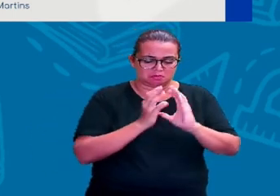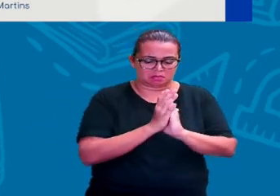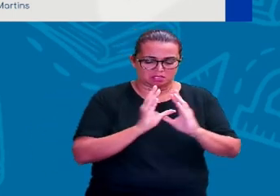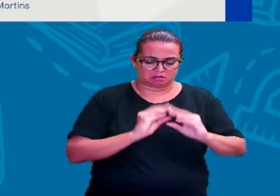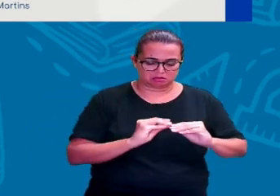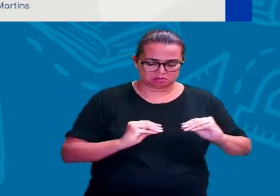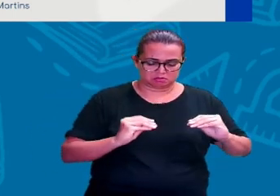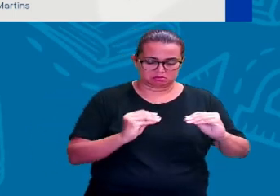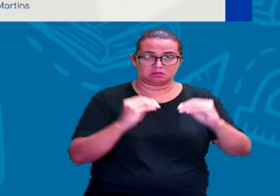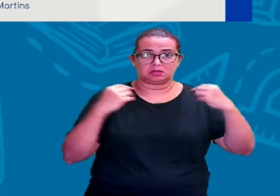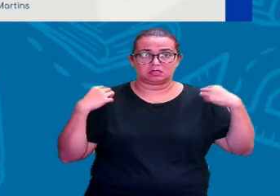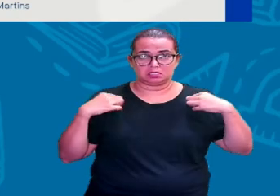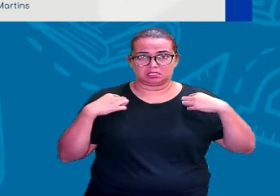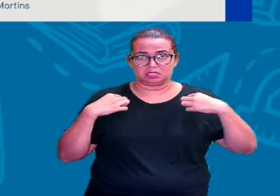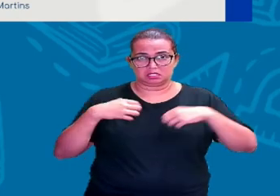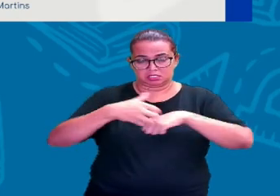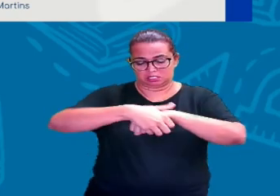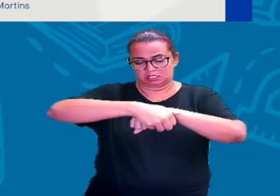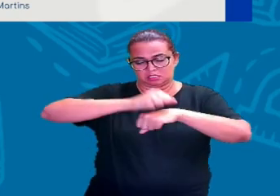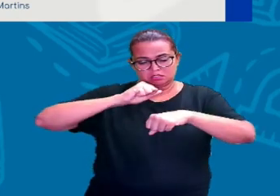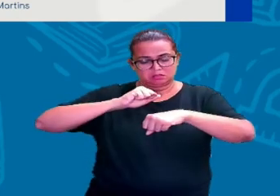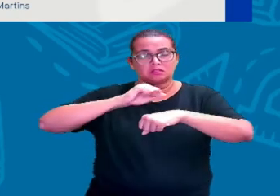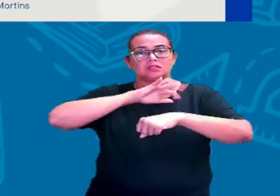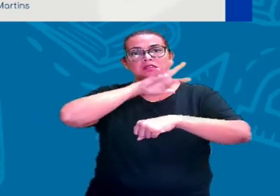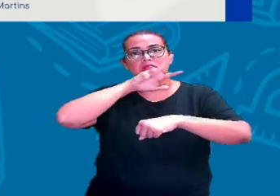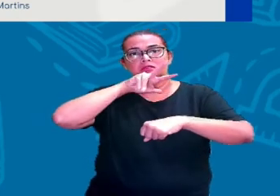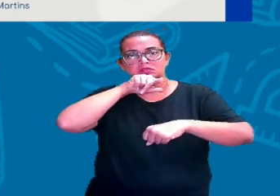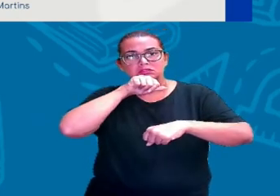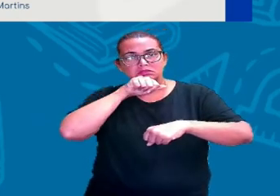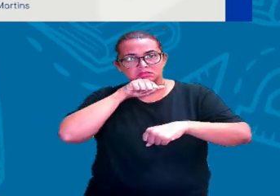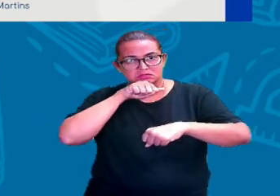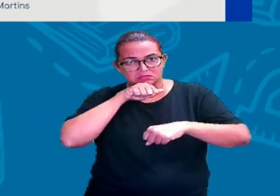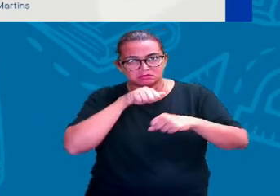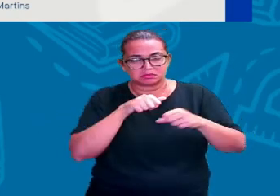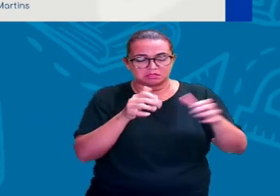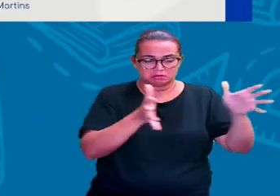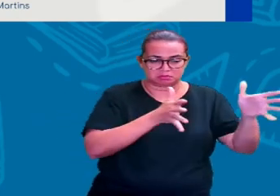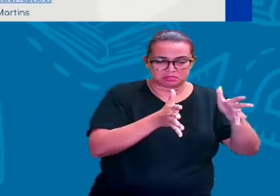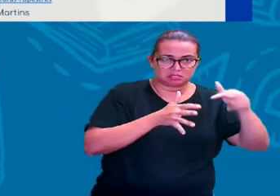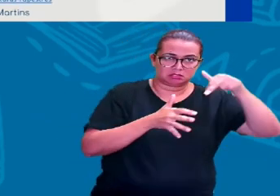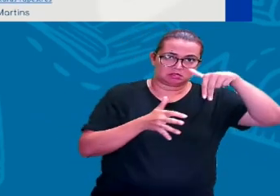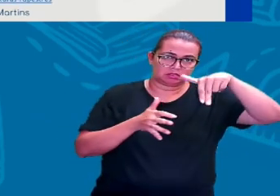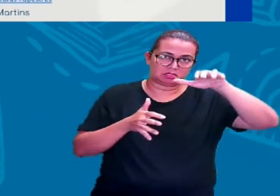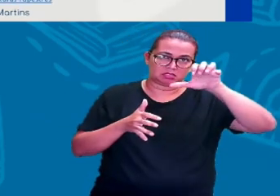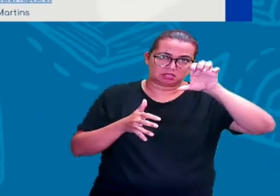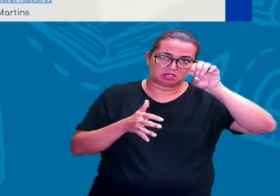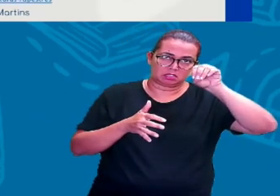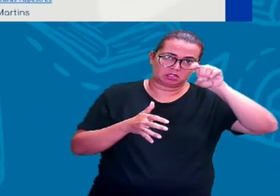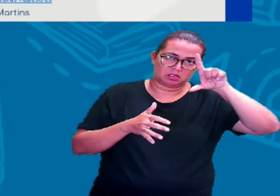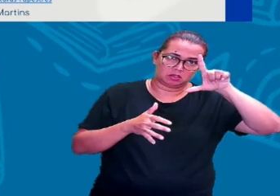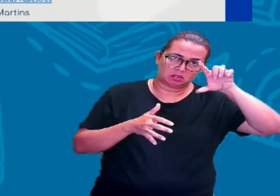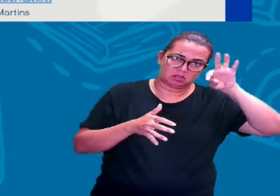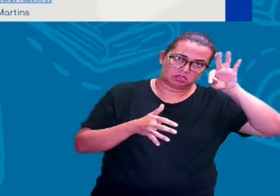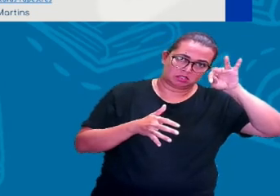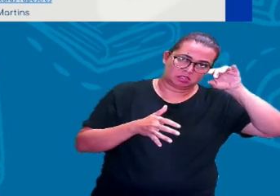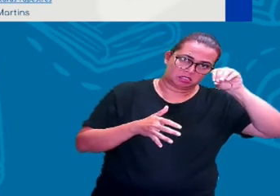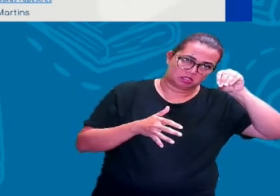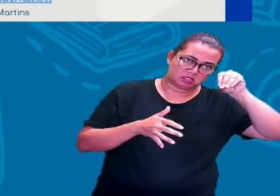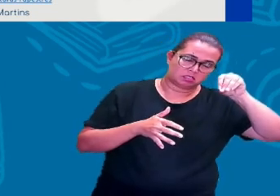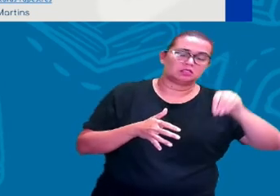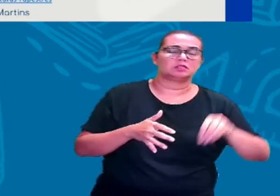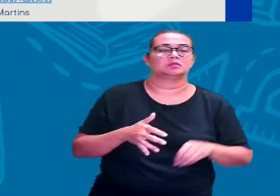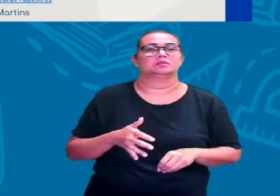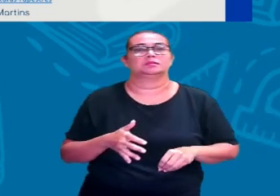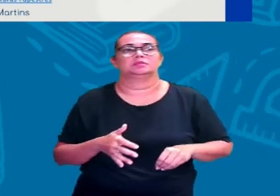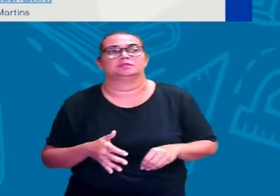produzidos, aí nesse caso, no período Neolítico, tá? Então, vamos lá. Aí a gente tem algumas imagens.